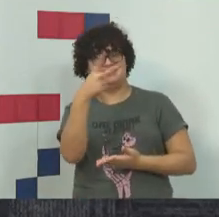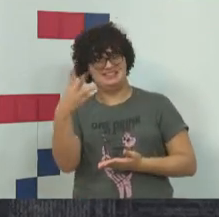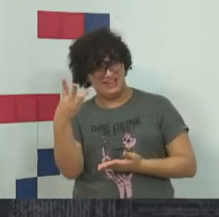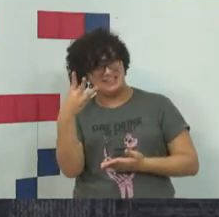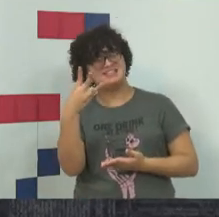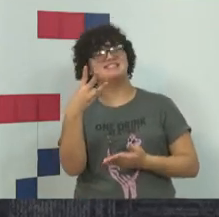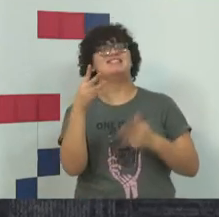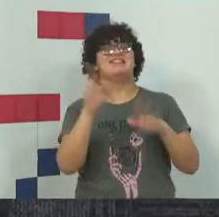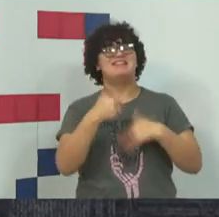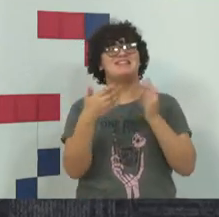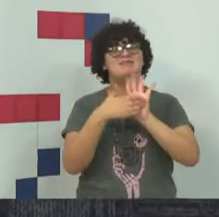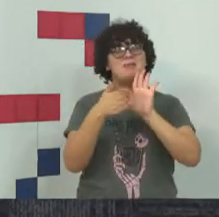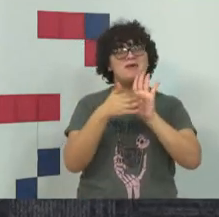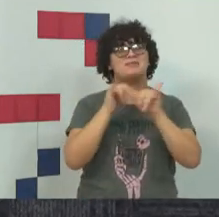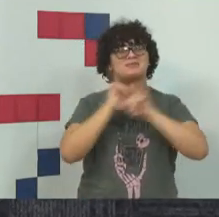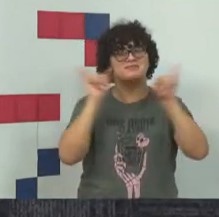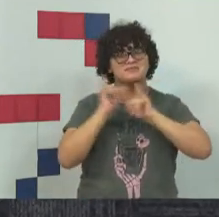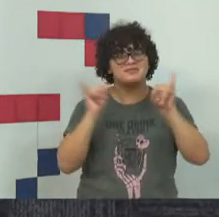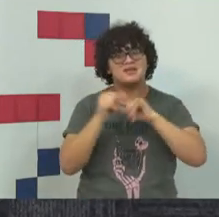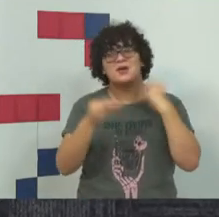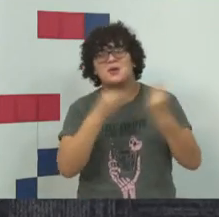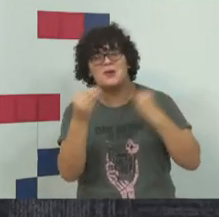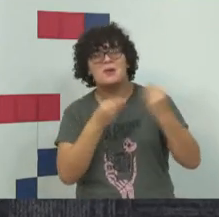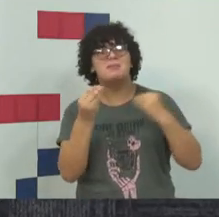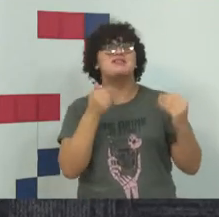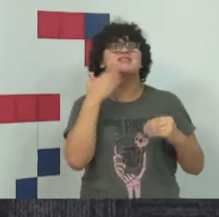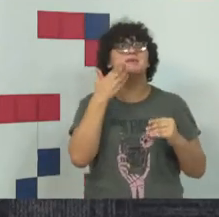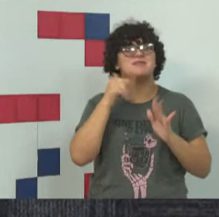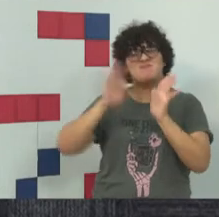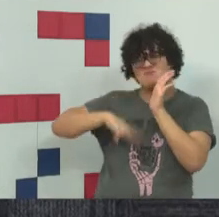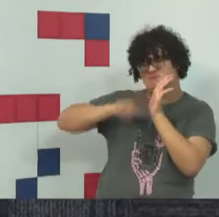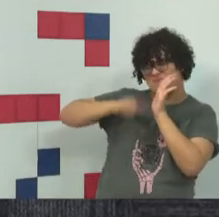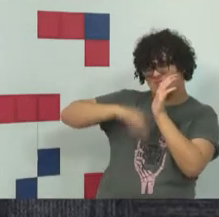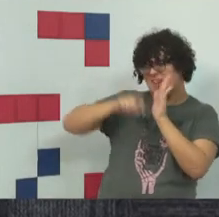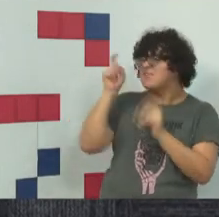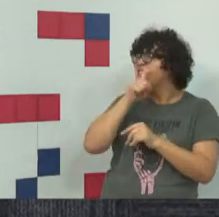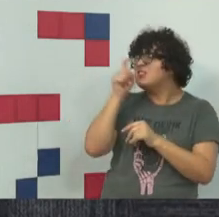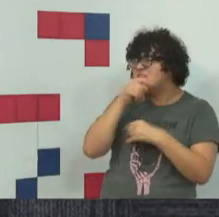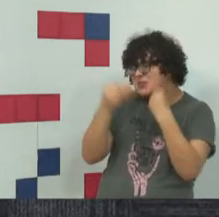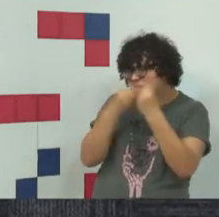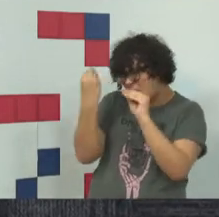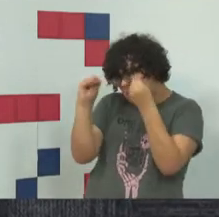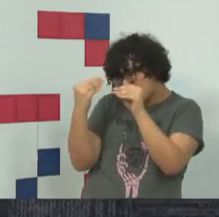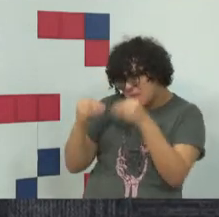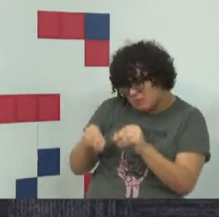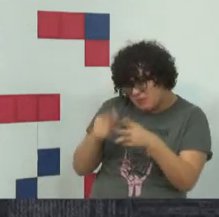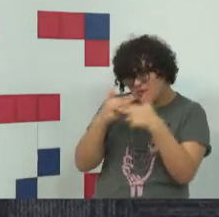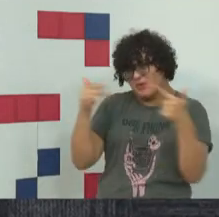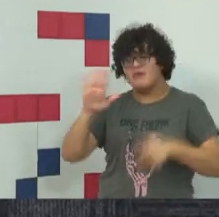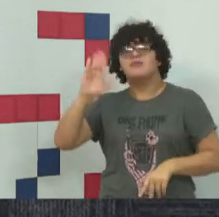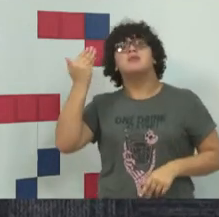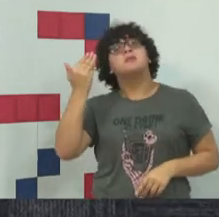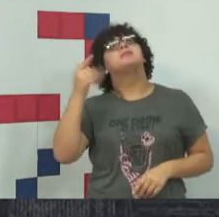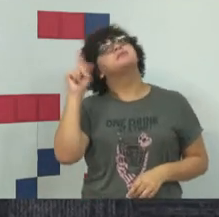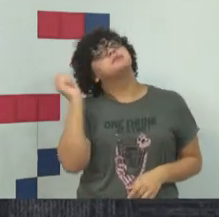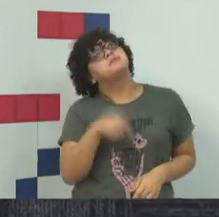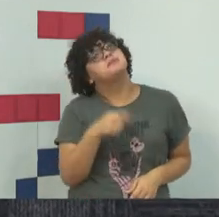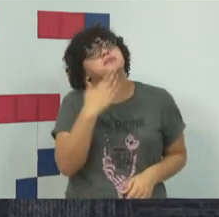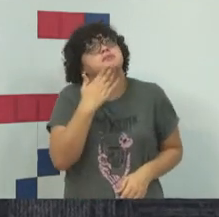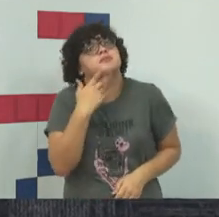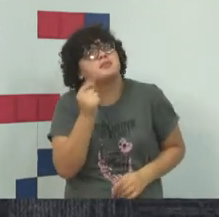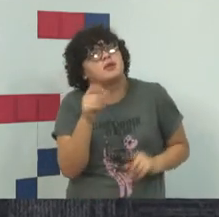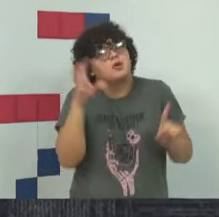na propaganda fatos que sabe inverídicos em relação a partidos ou candidatos capazes de exercer